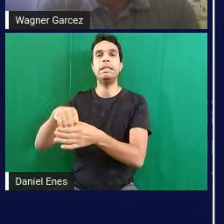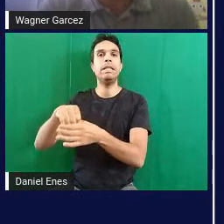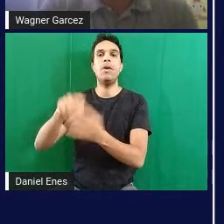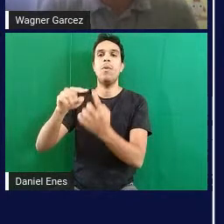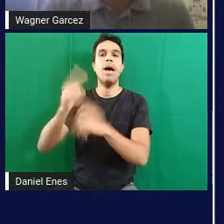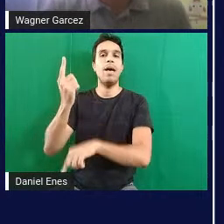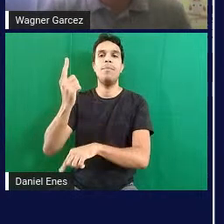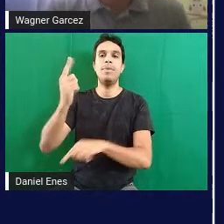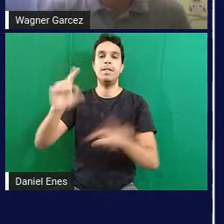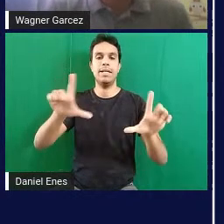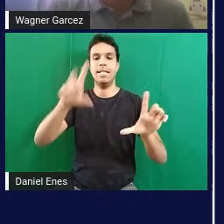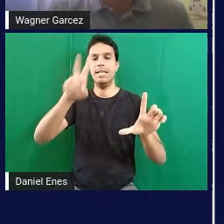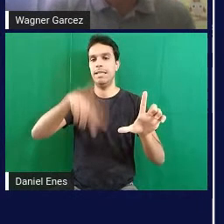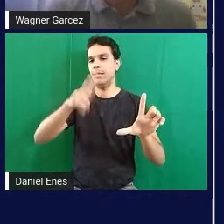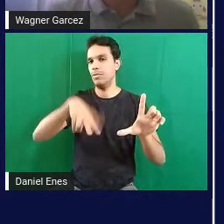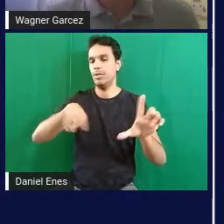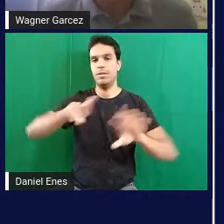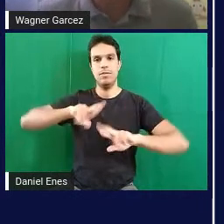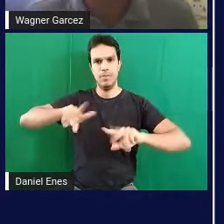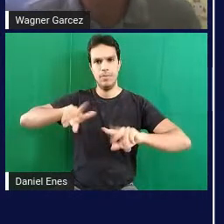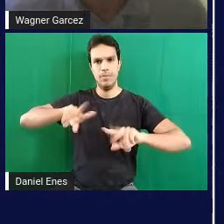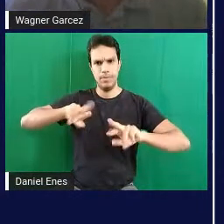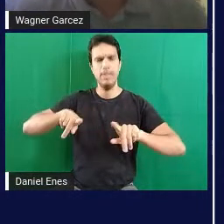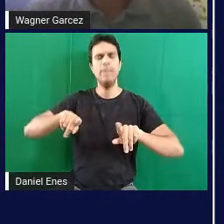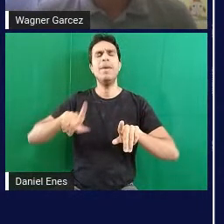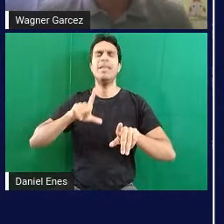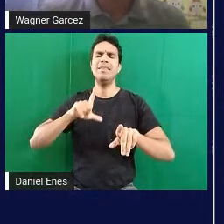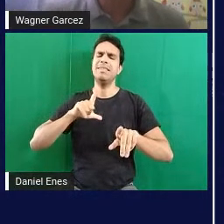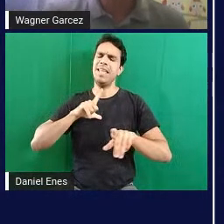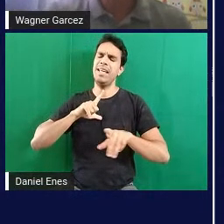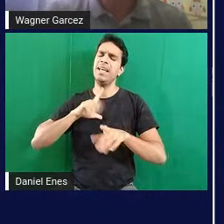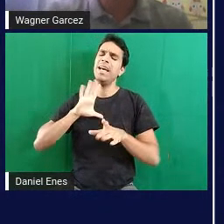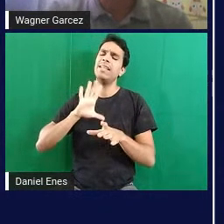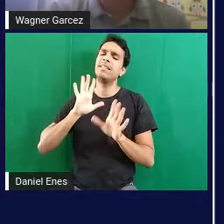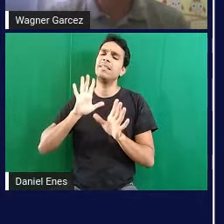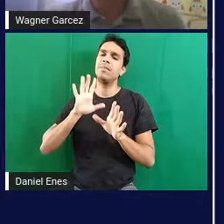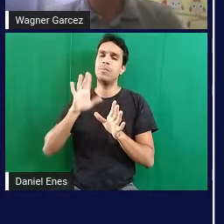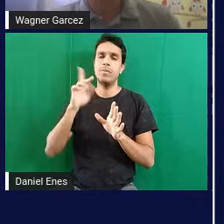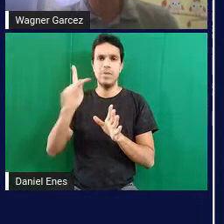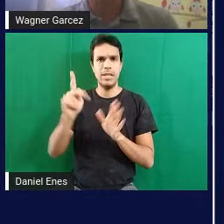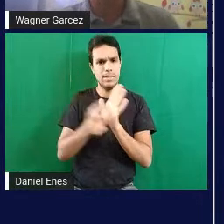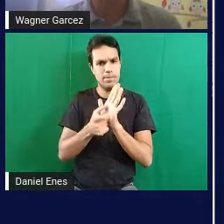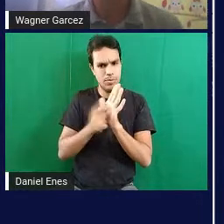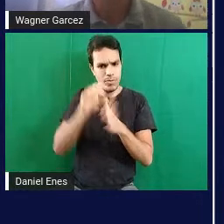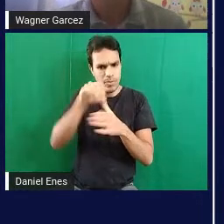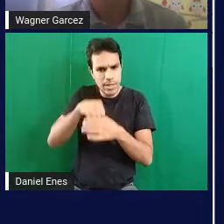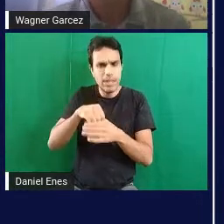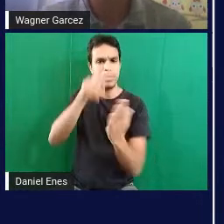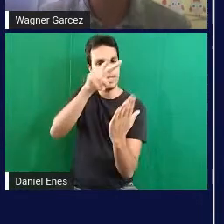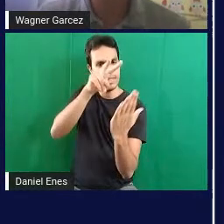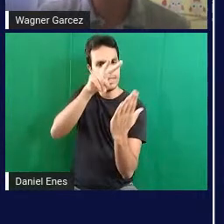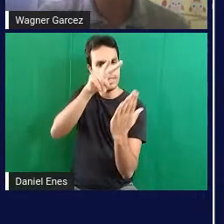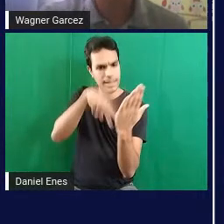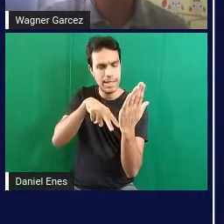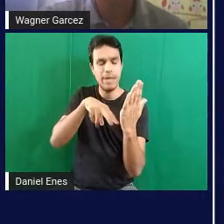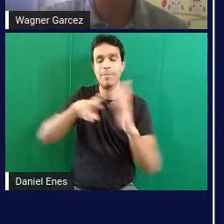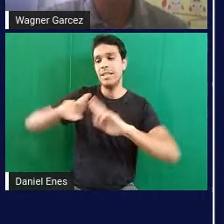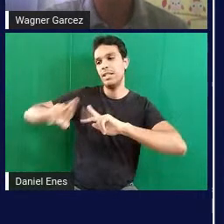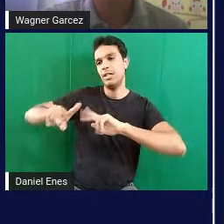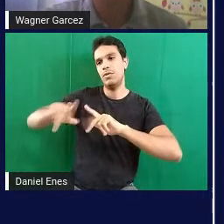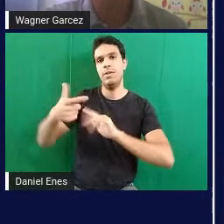tela, embora ele tenha também um leitor de tela dentro dele. Eu vou falar rapidinho sobre o Dogevox. Para quem não conhece, ele é um sistema